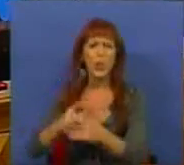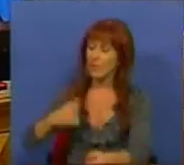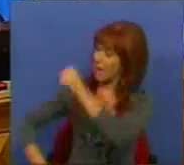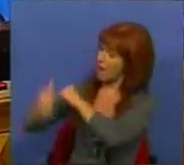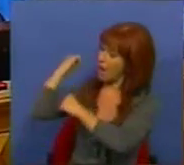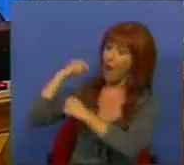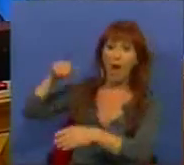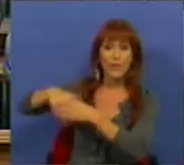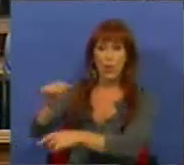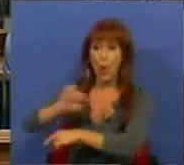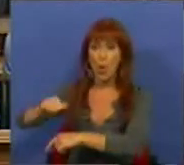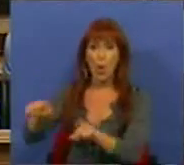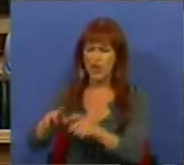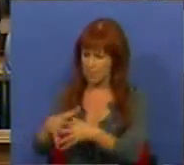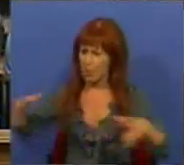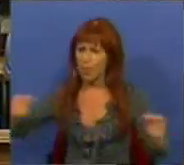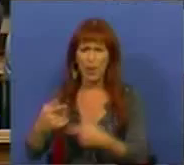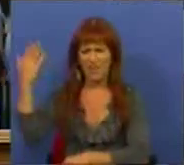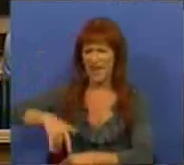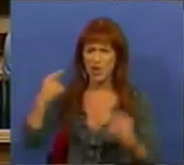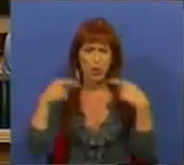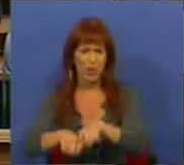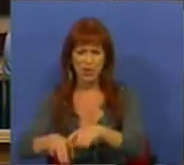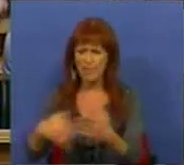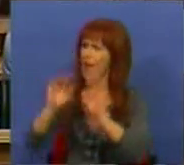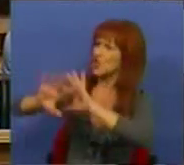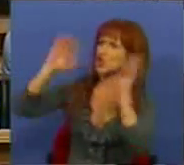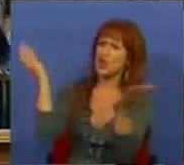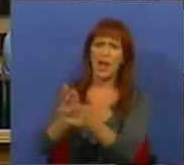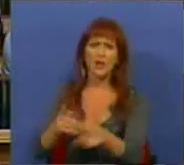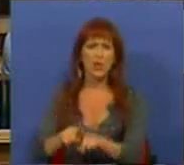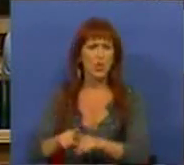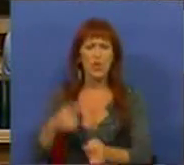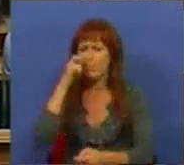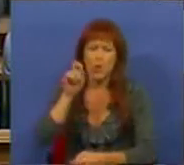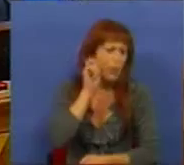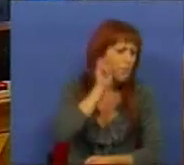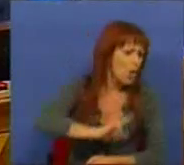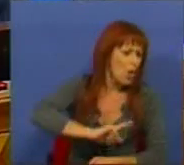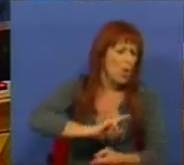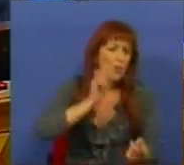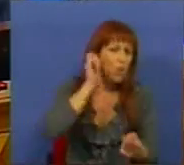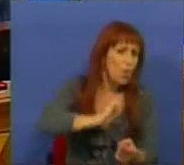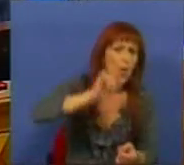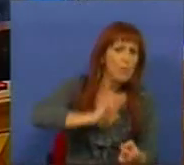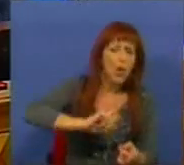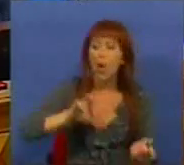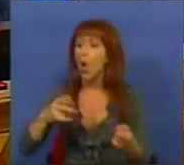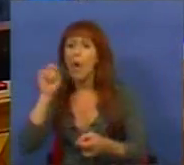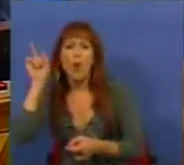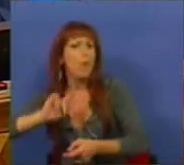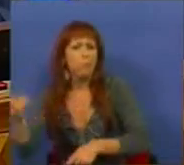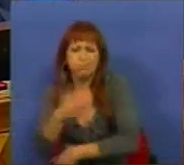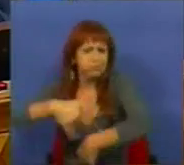legislatura, votou contra o alargamento de direitos das uniões, de facto, em geral, fossem entre pessoas do mesmo sexo ou não fossem entre pessoas do mesmo